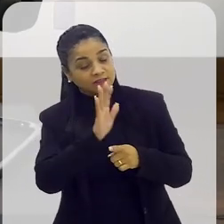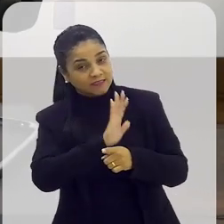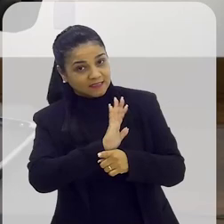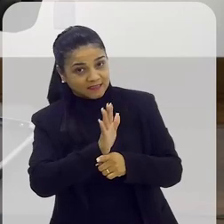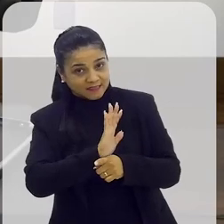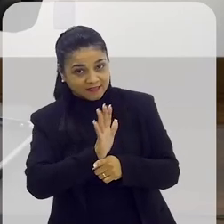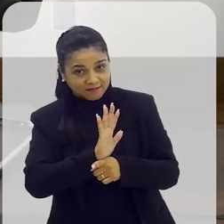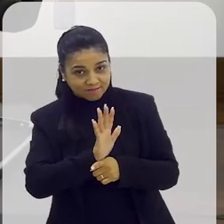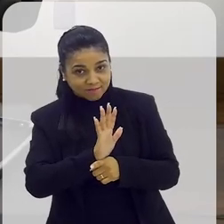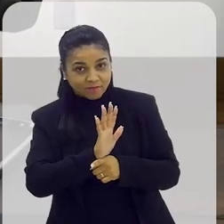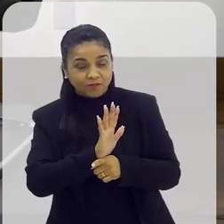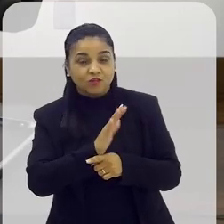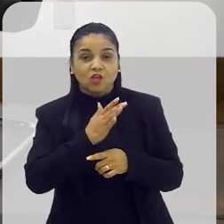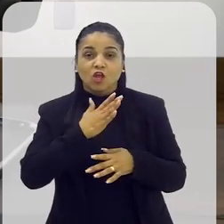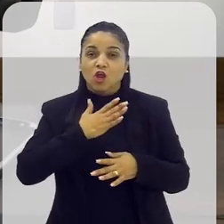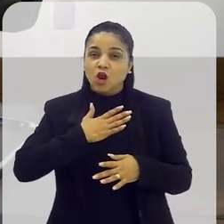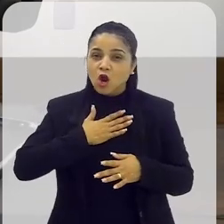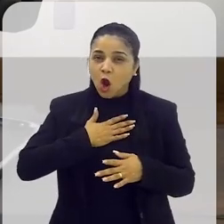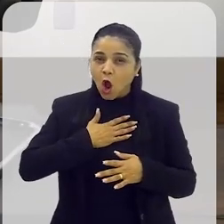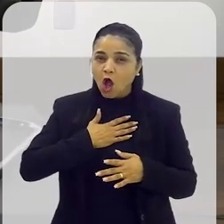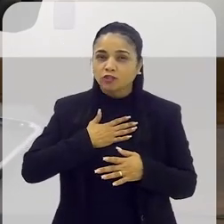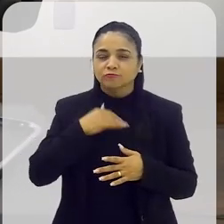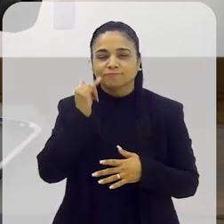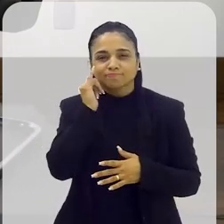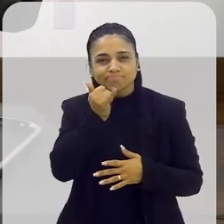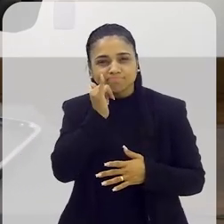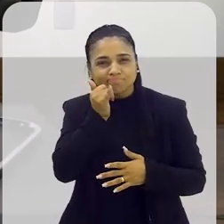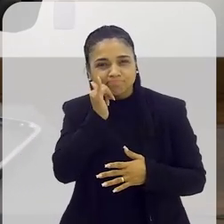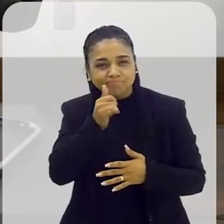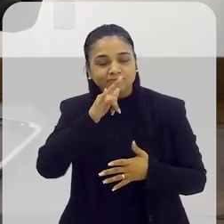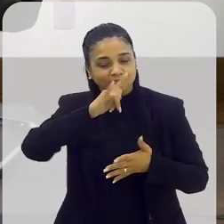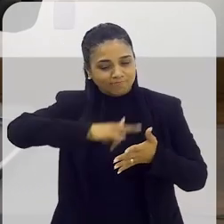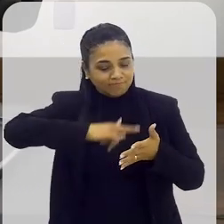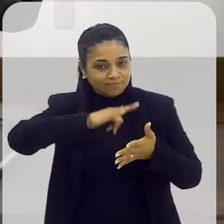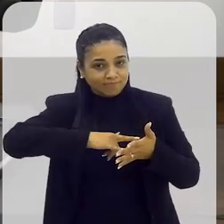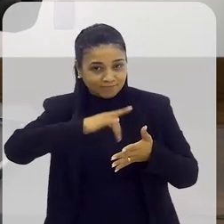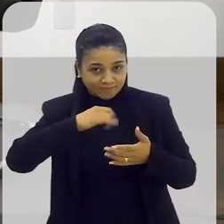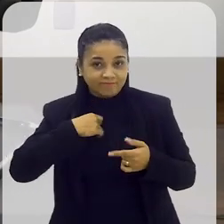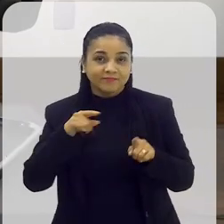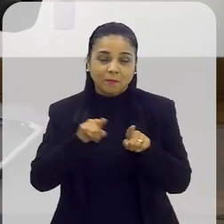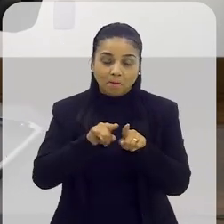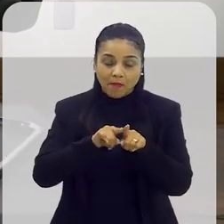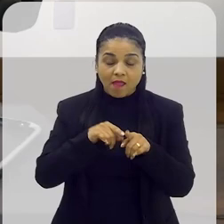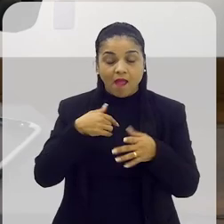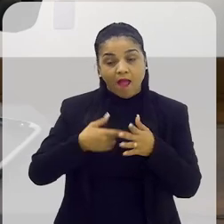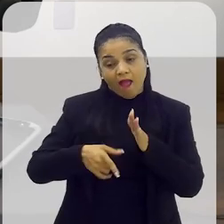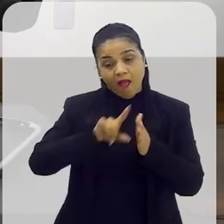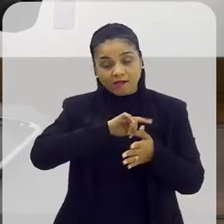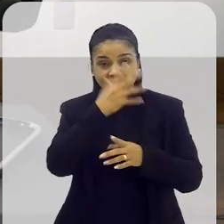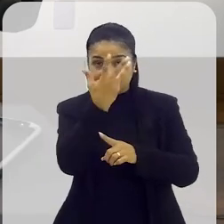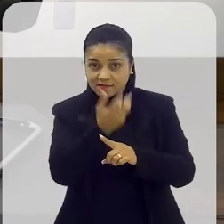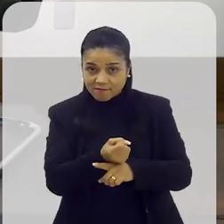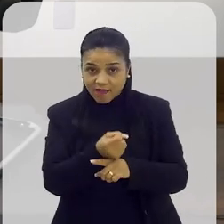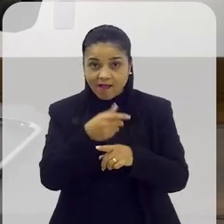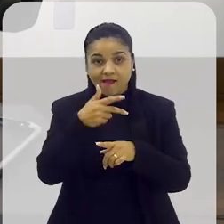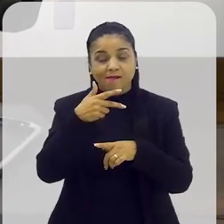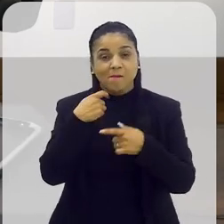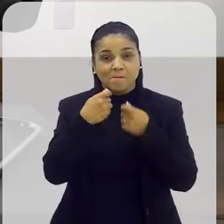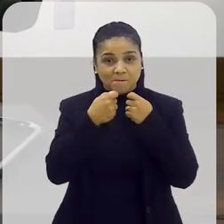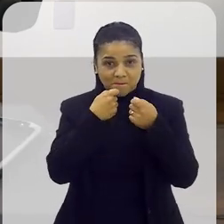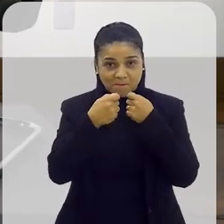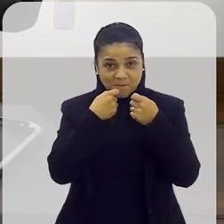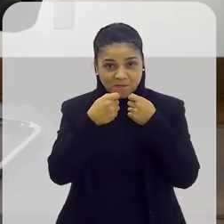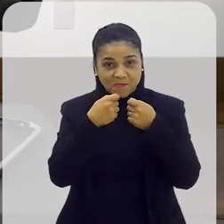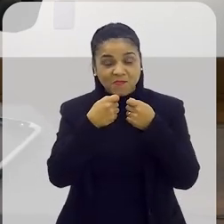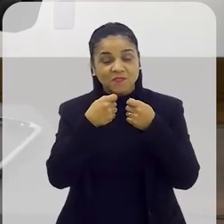de cinema, eu gosto muito de documentário, e até antes da gente começar a gravar aqui, a gente estava falando sobre